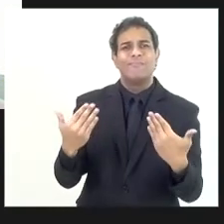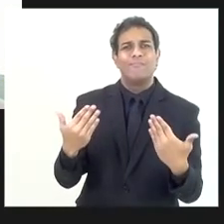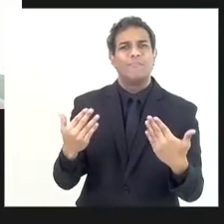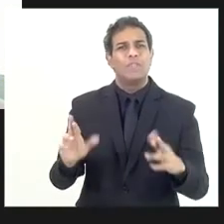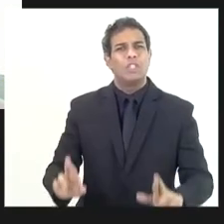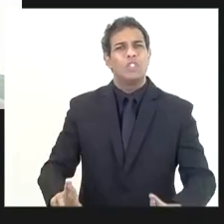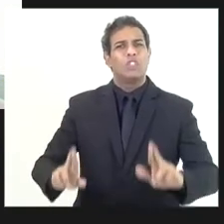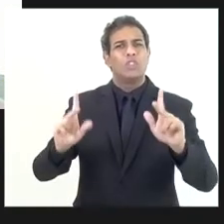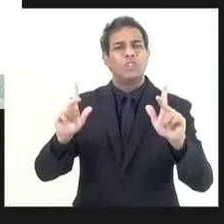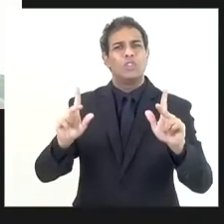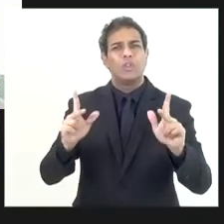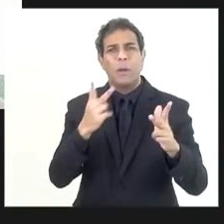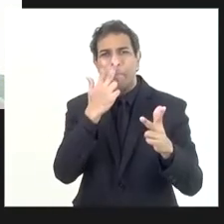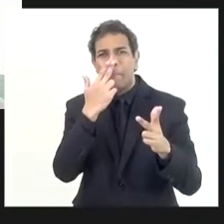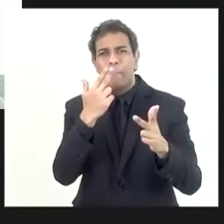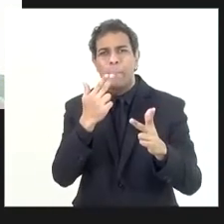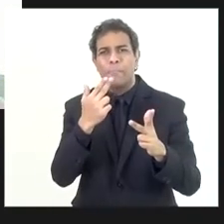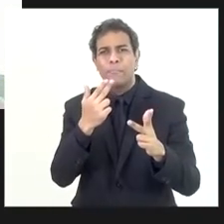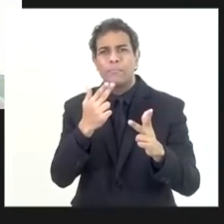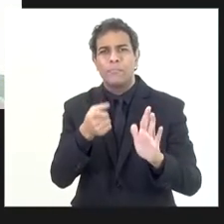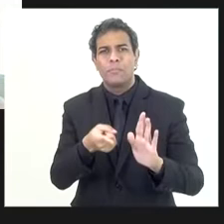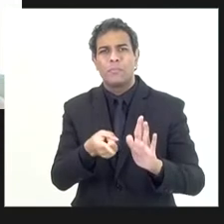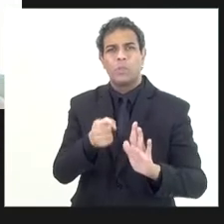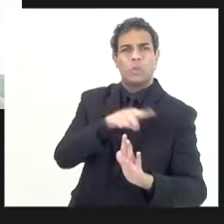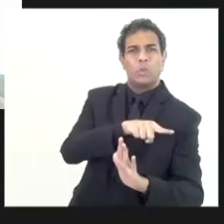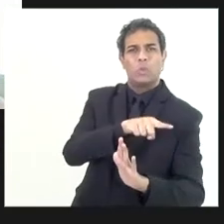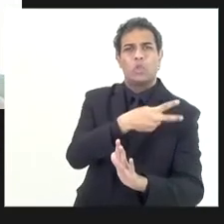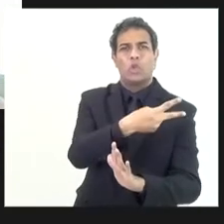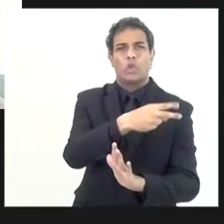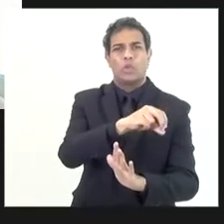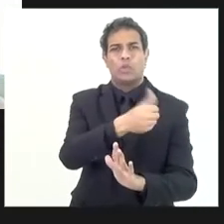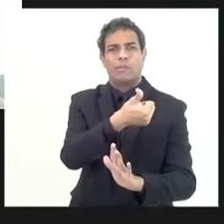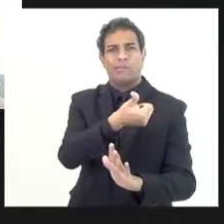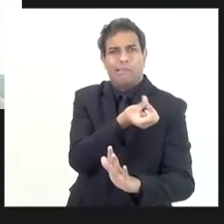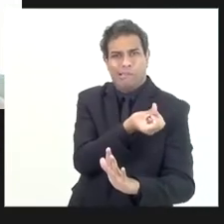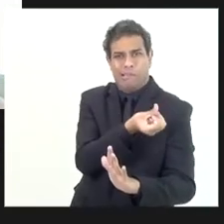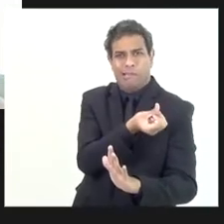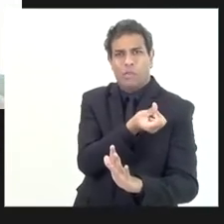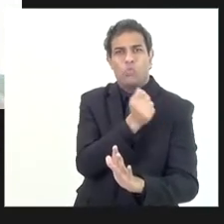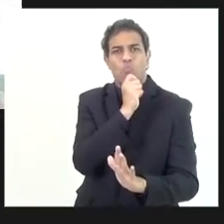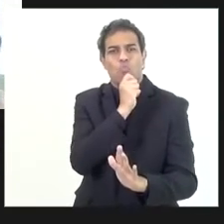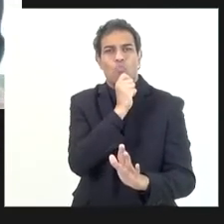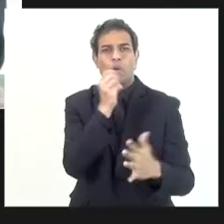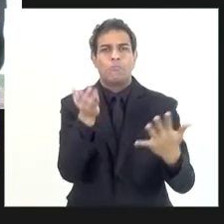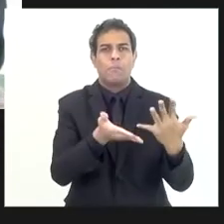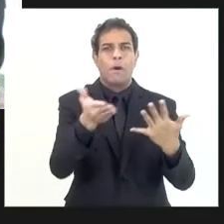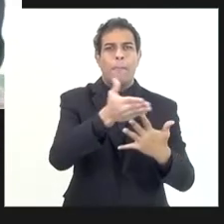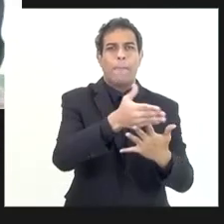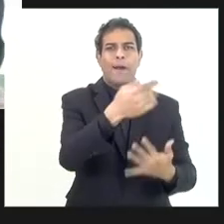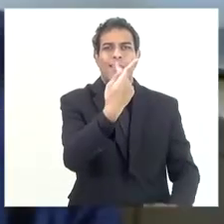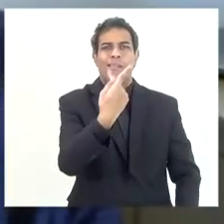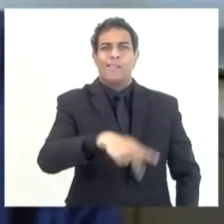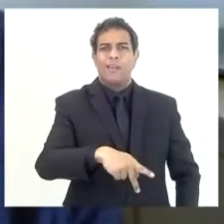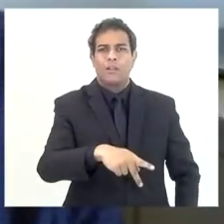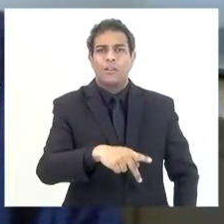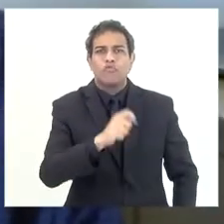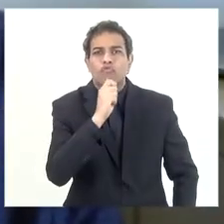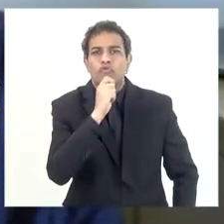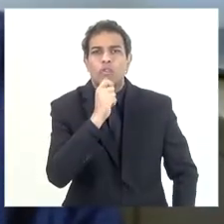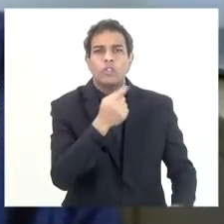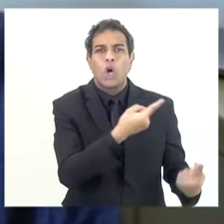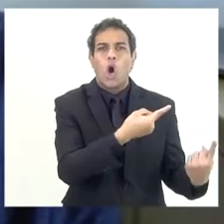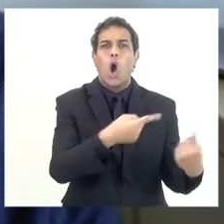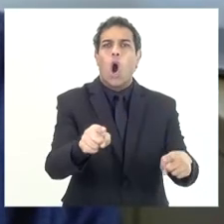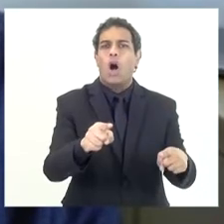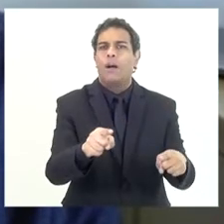estranho, parece que então antes não tinha crédito de, não existiria crédito de fundo estadual de combate à pobreza, e